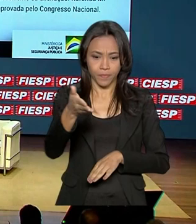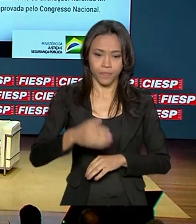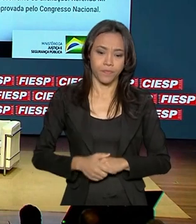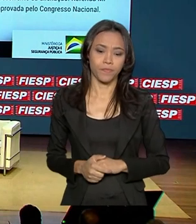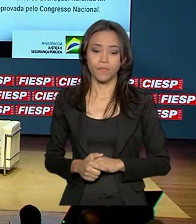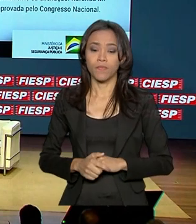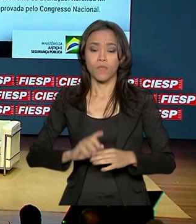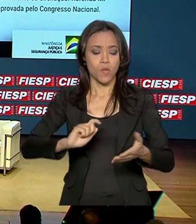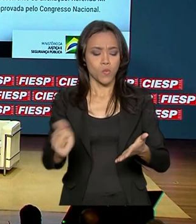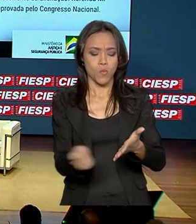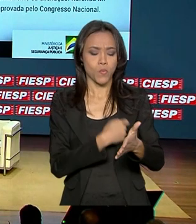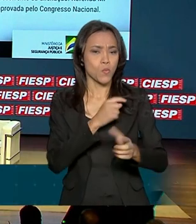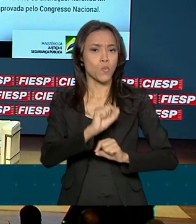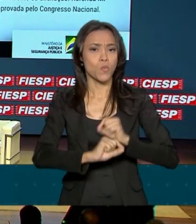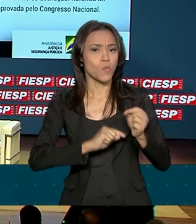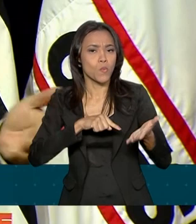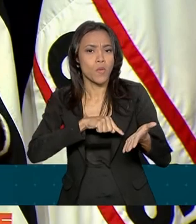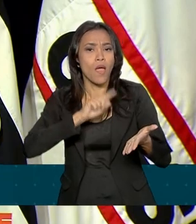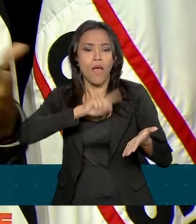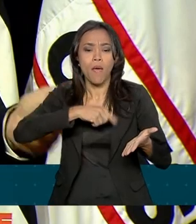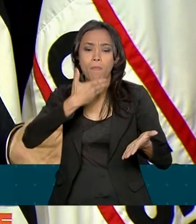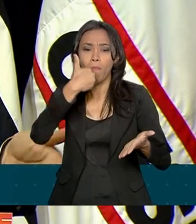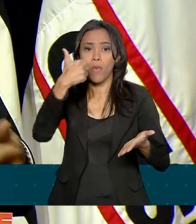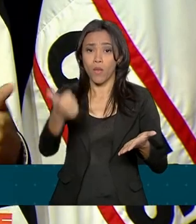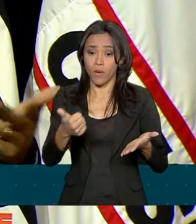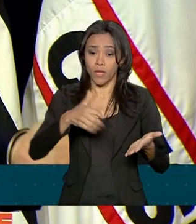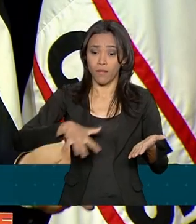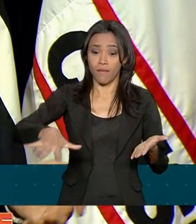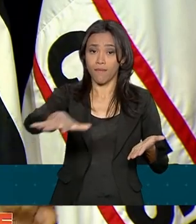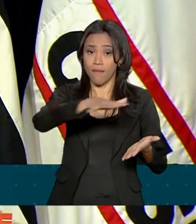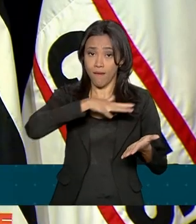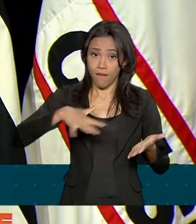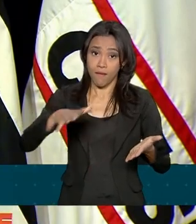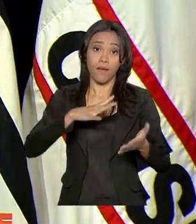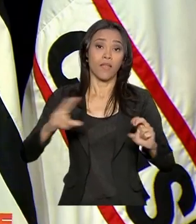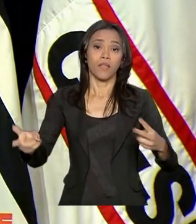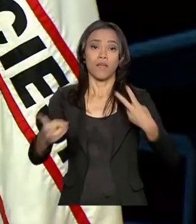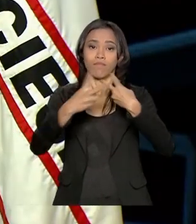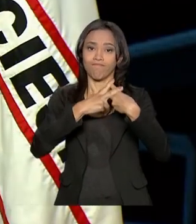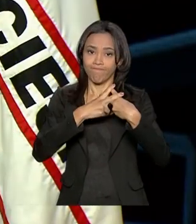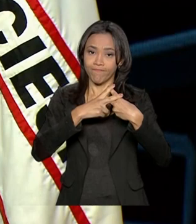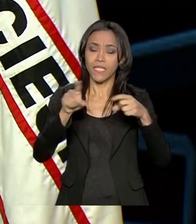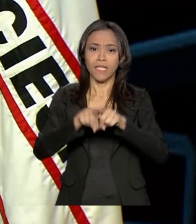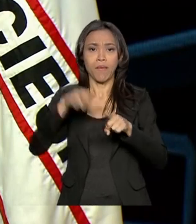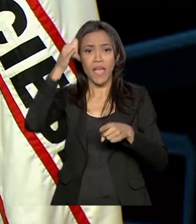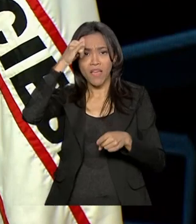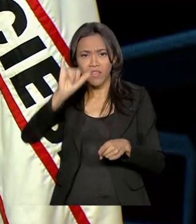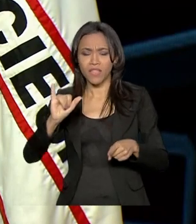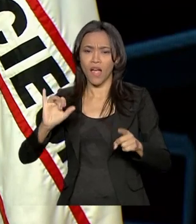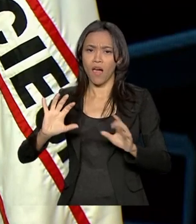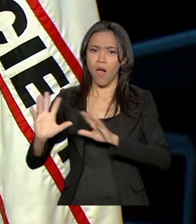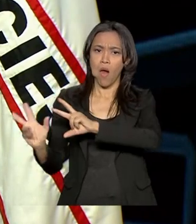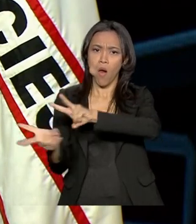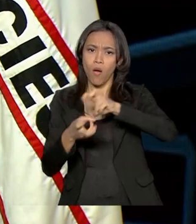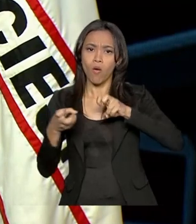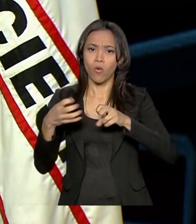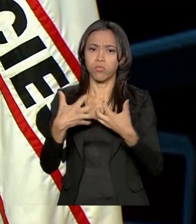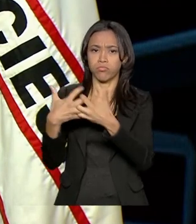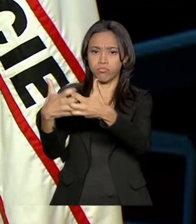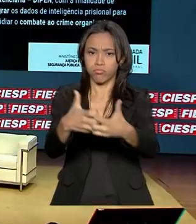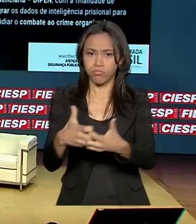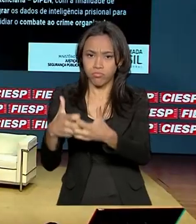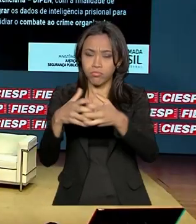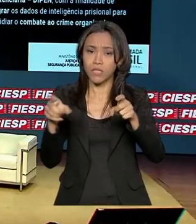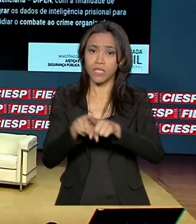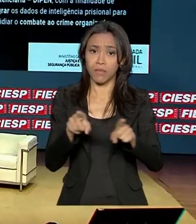O acordo vai proporcionar melhorias no sistema penitenciário, implementar ações para prevenir roubo de cargas e crimes cibernéticos.